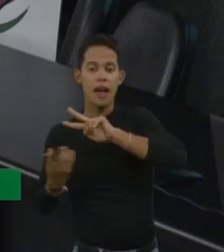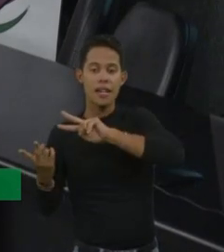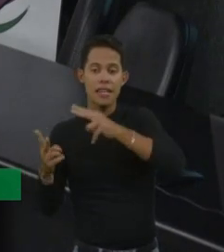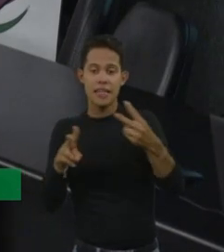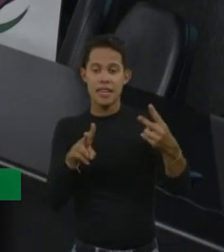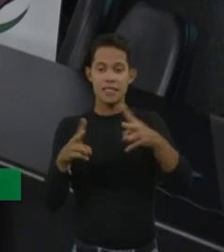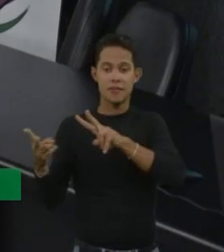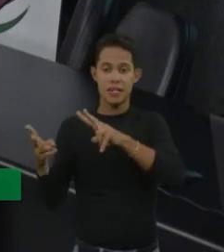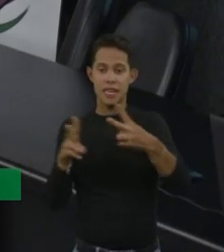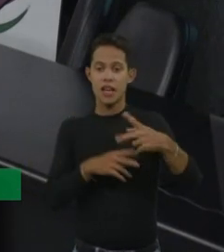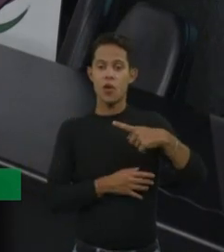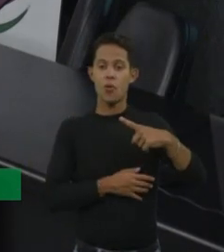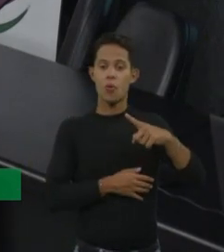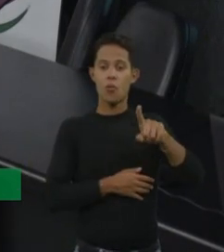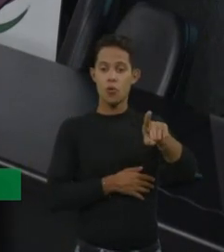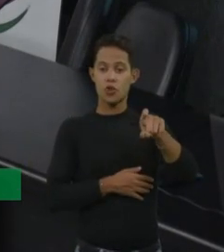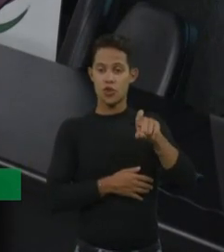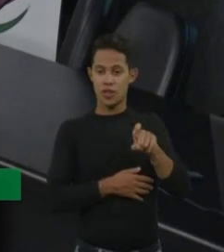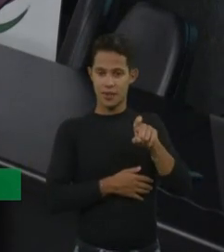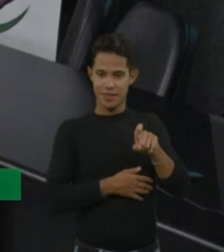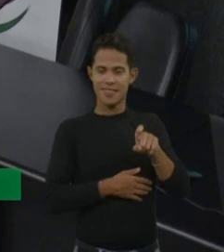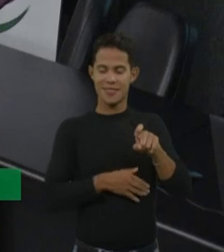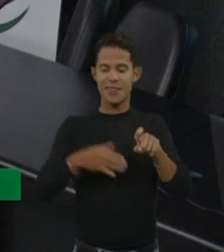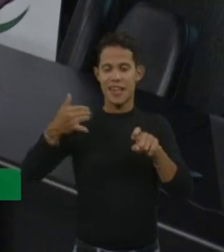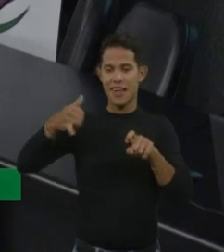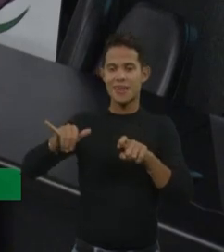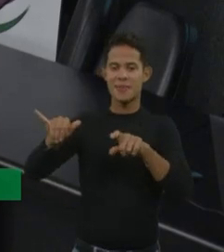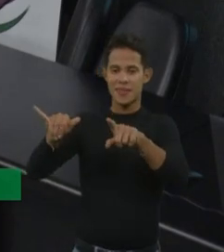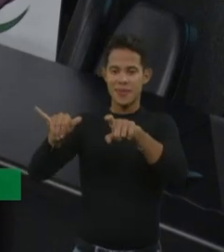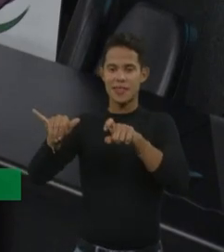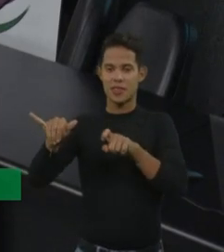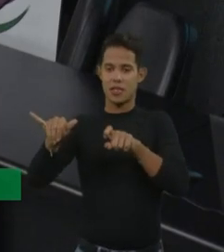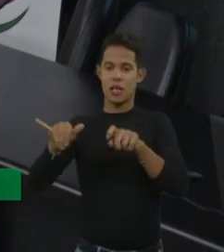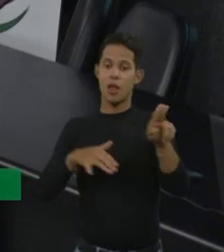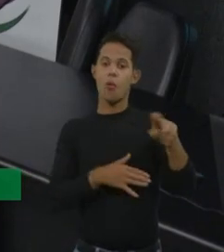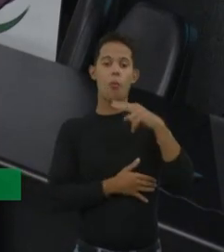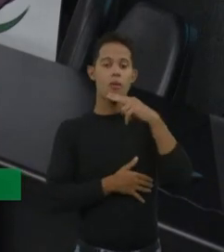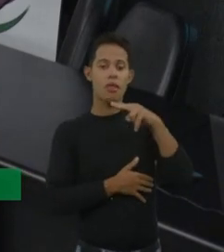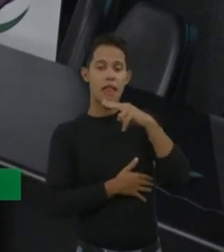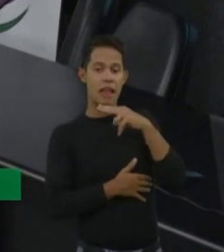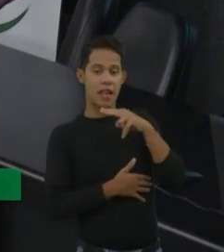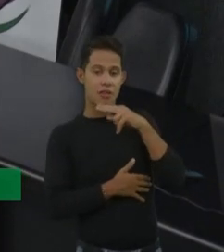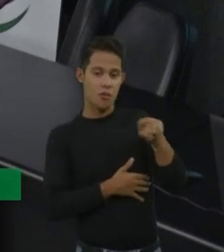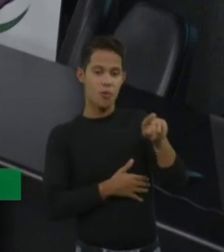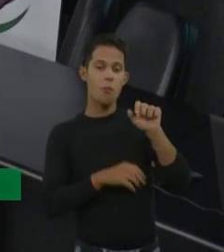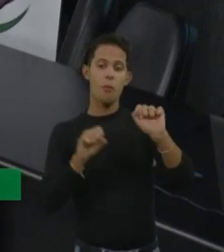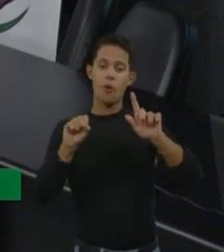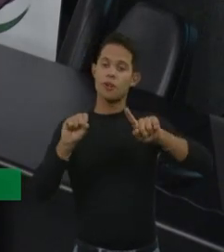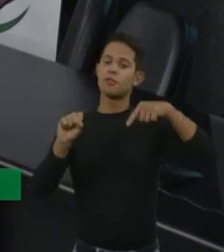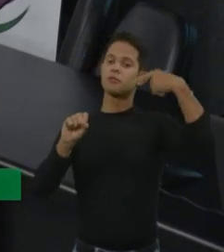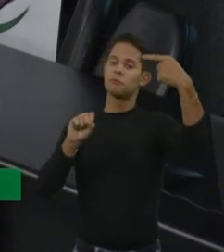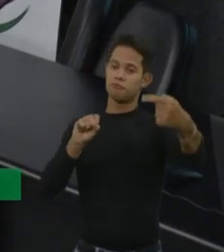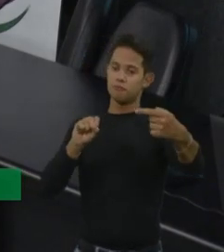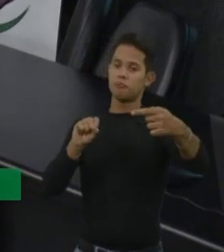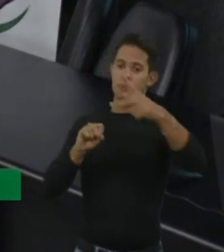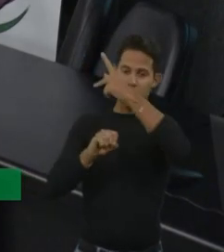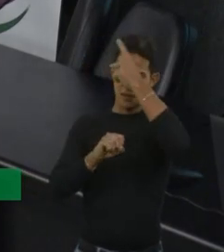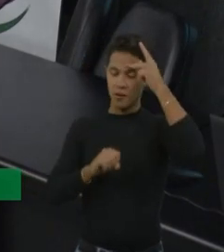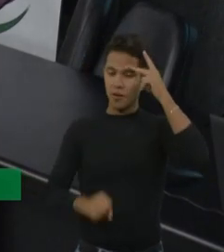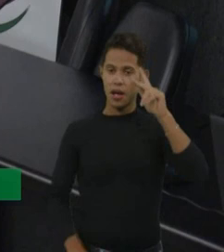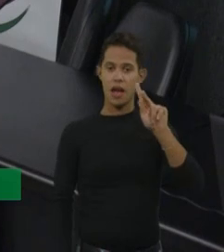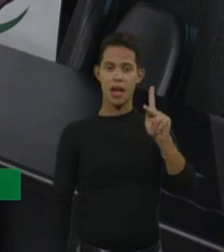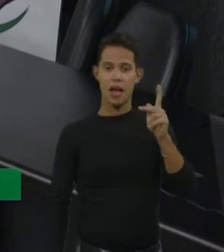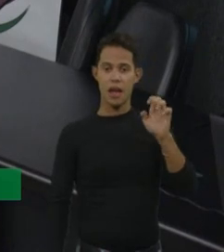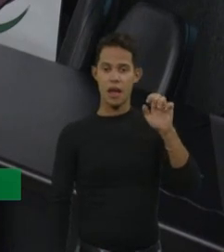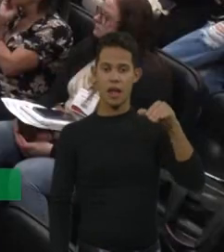essas mulheres tendo filhos homens, esses netos daquele caso original podem ser um paciente hemofílico. Então, é